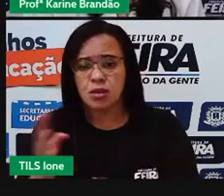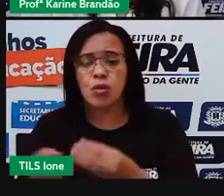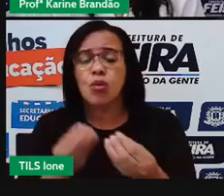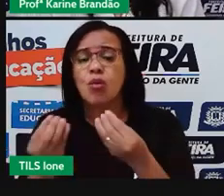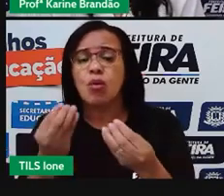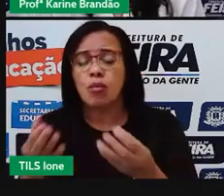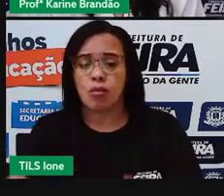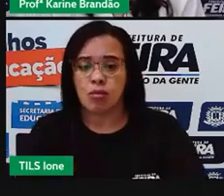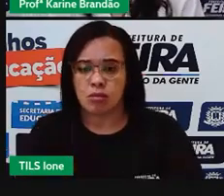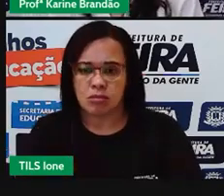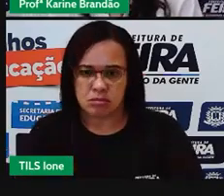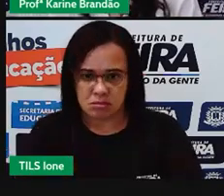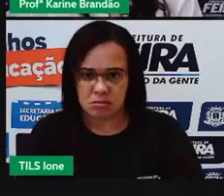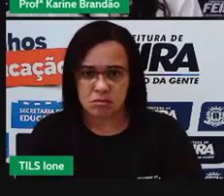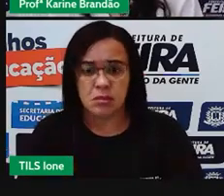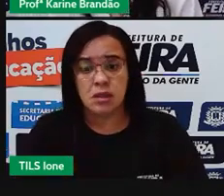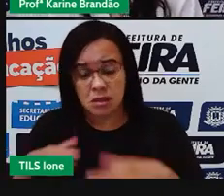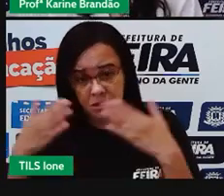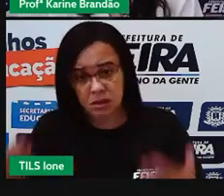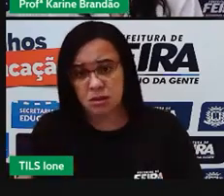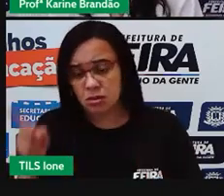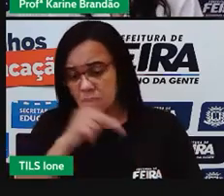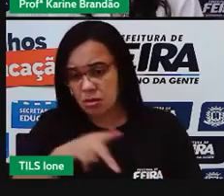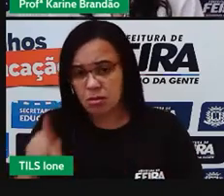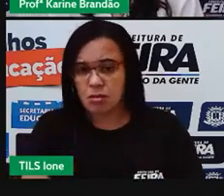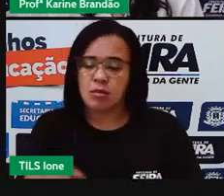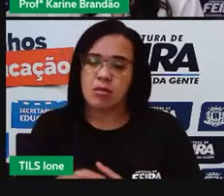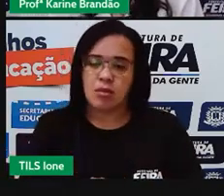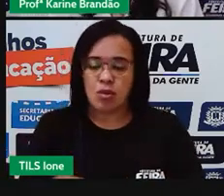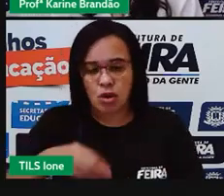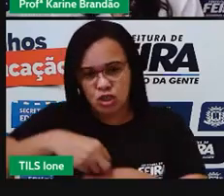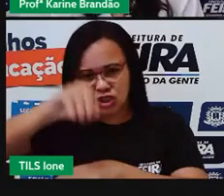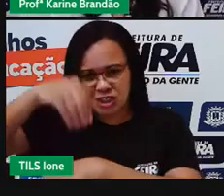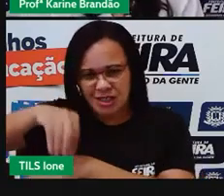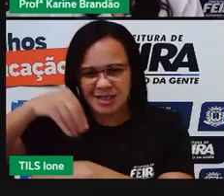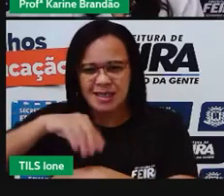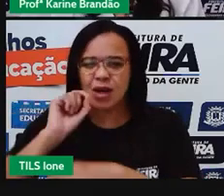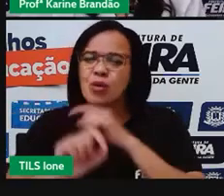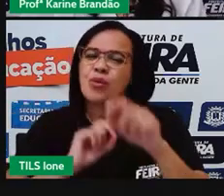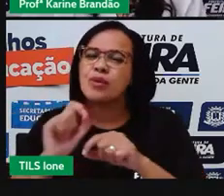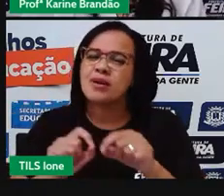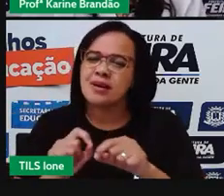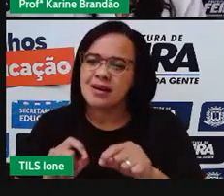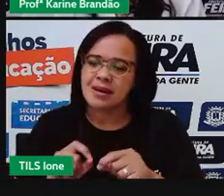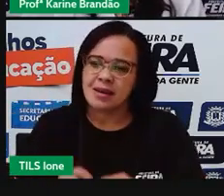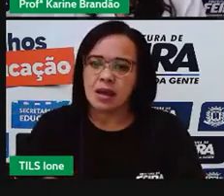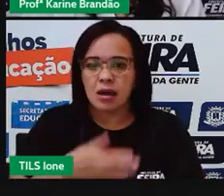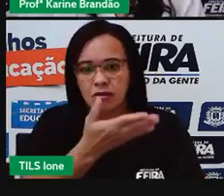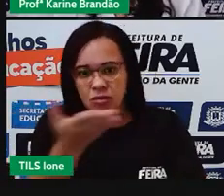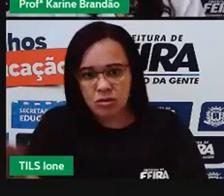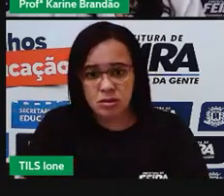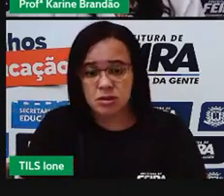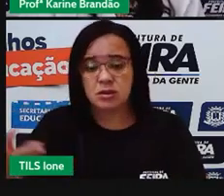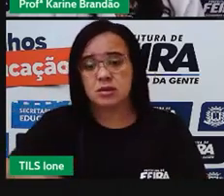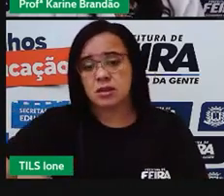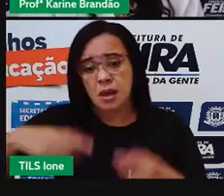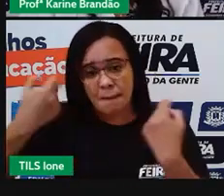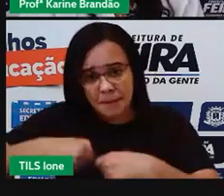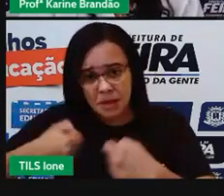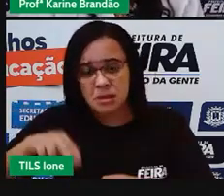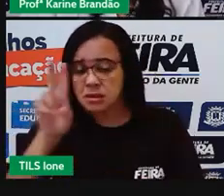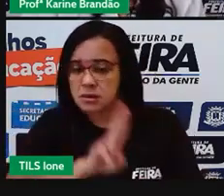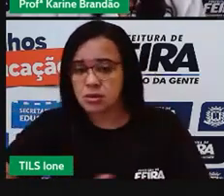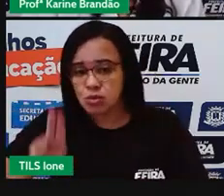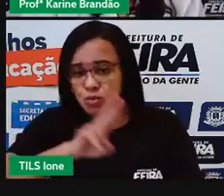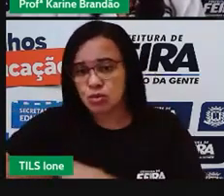E aí então, a Pró deixa algumas dicas de consumo, de um consumo consciente. Nas nossas casas, a gente pode fechar a